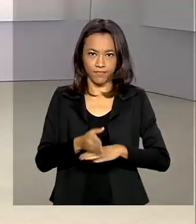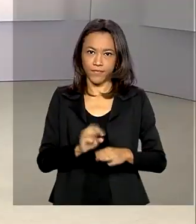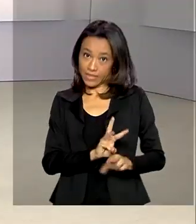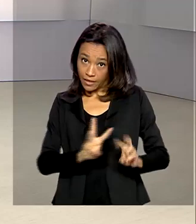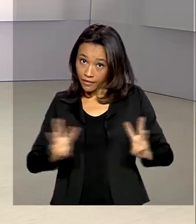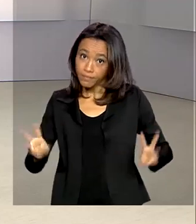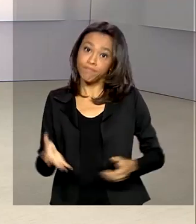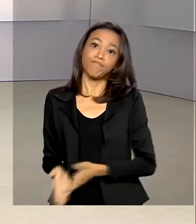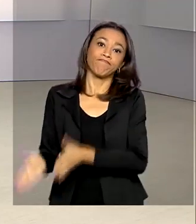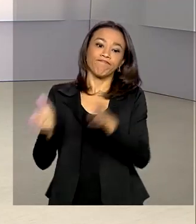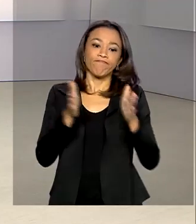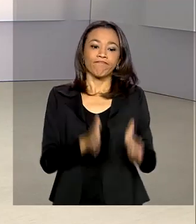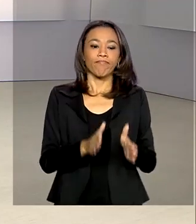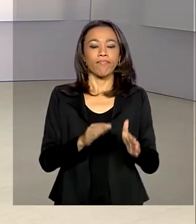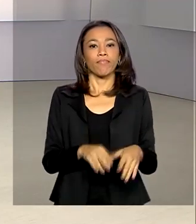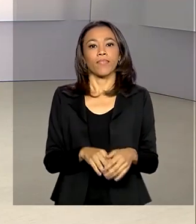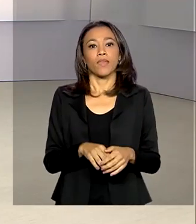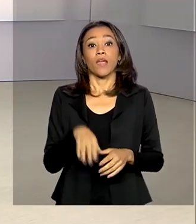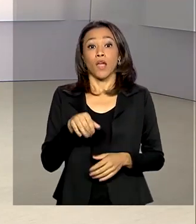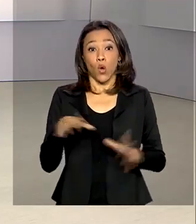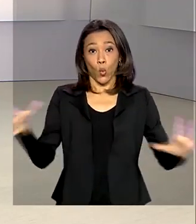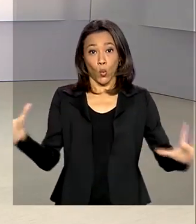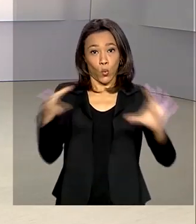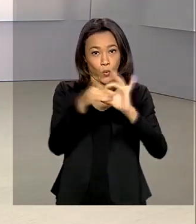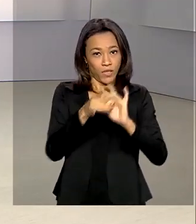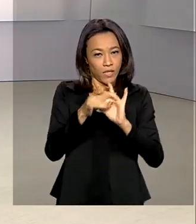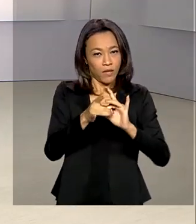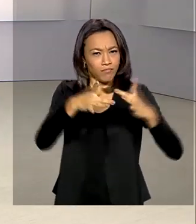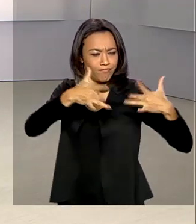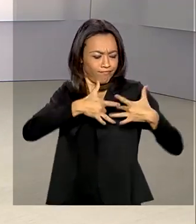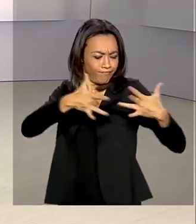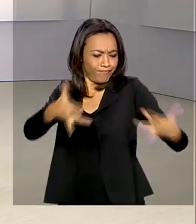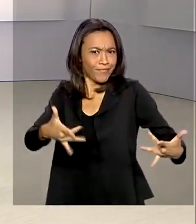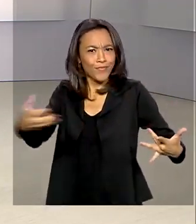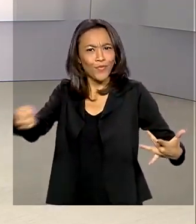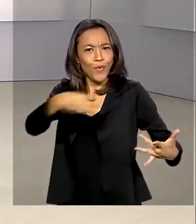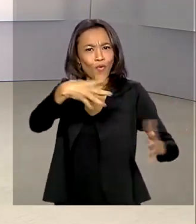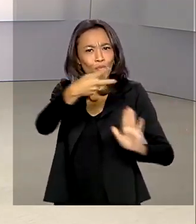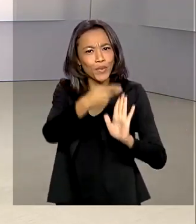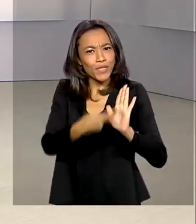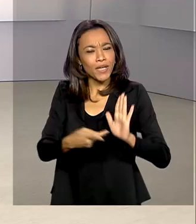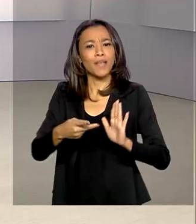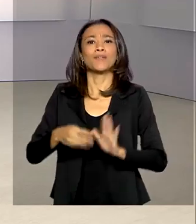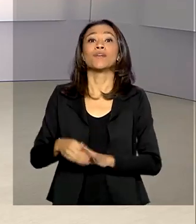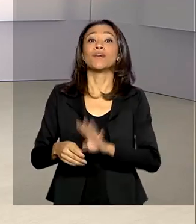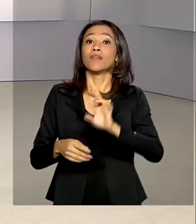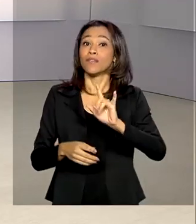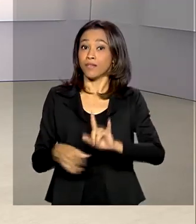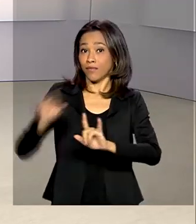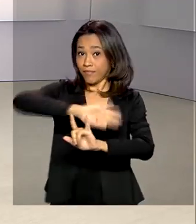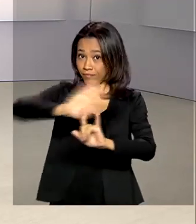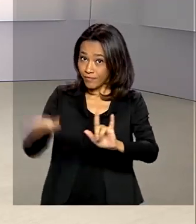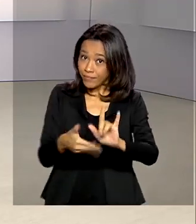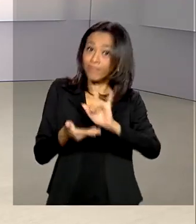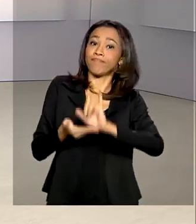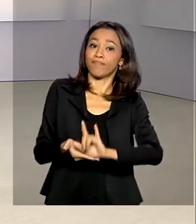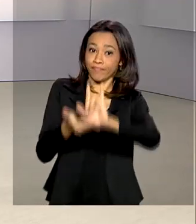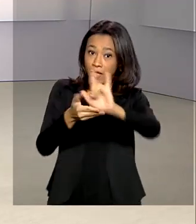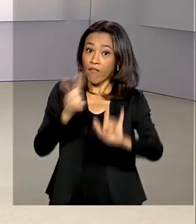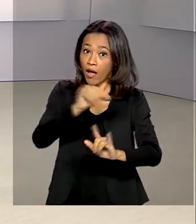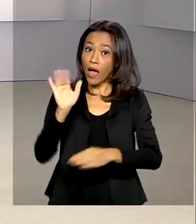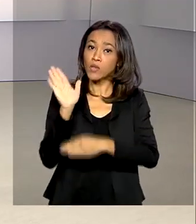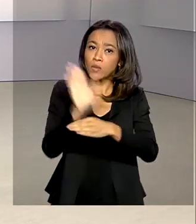União e Solidariedade, um novo projeto que faz parte do programa Pátria Voluntária, vai ajudar quem sofre com os efeitos